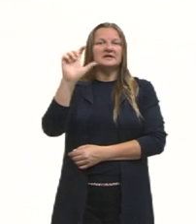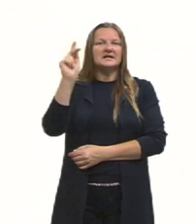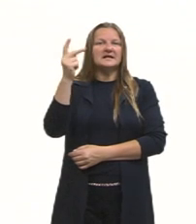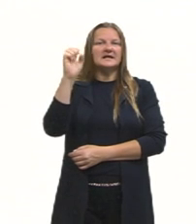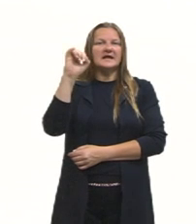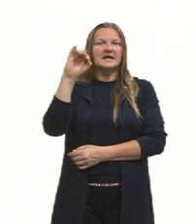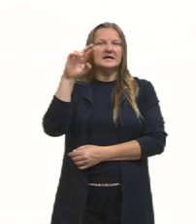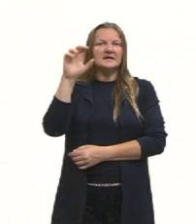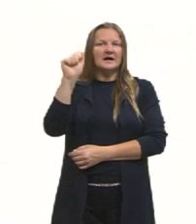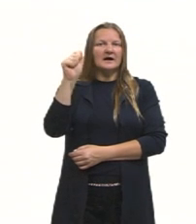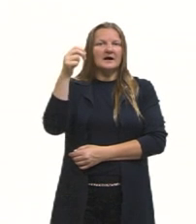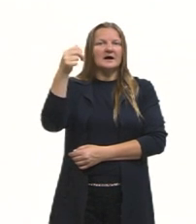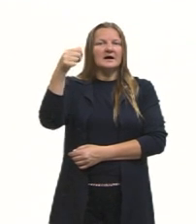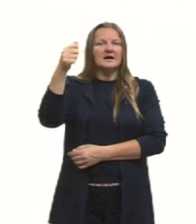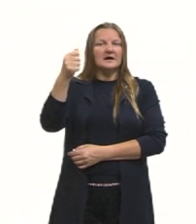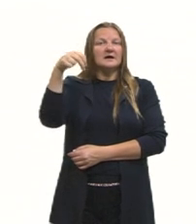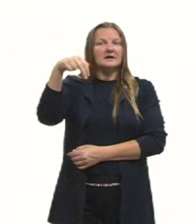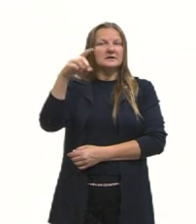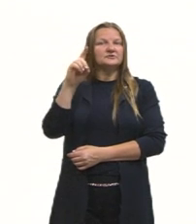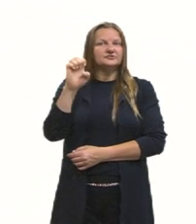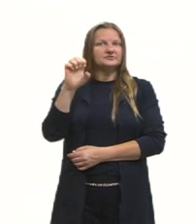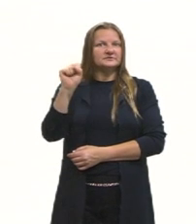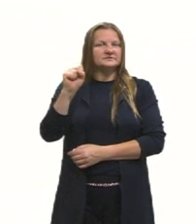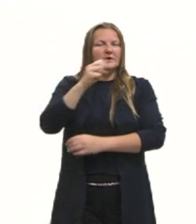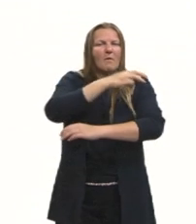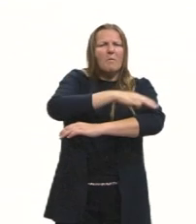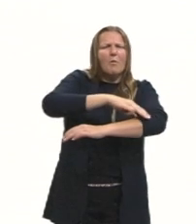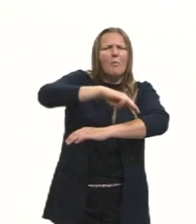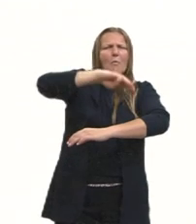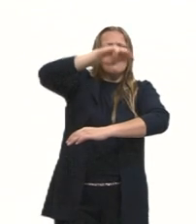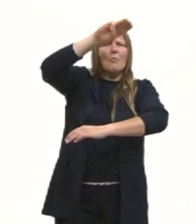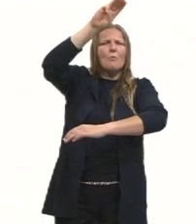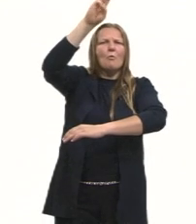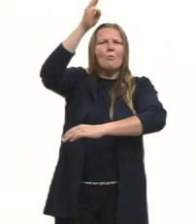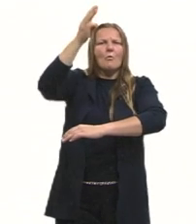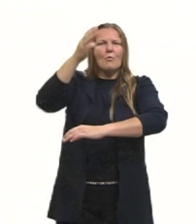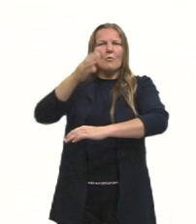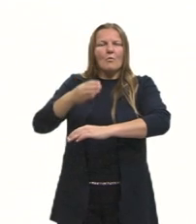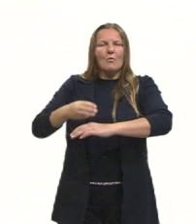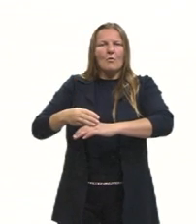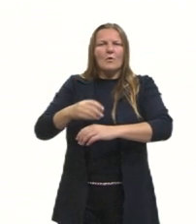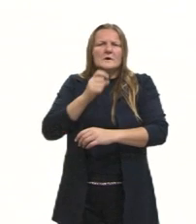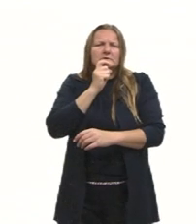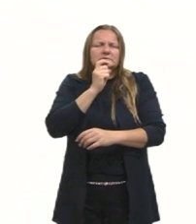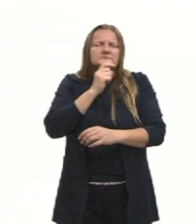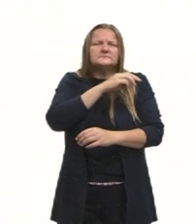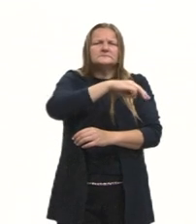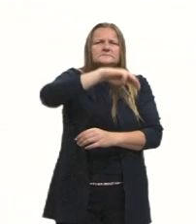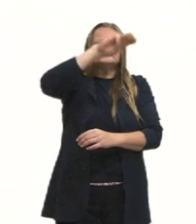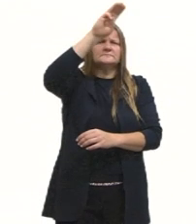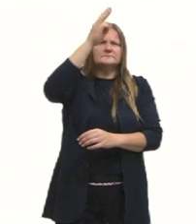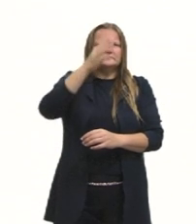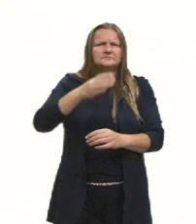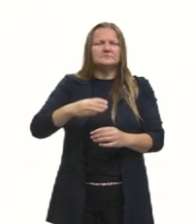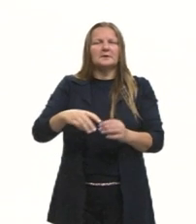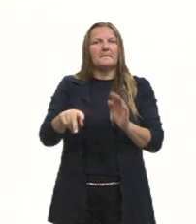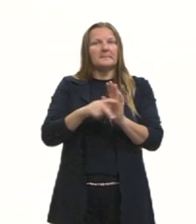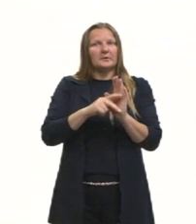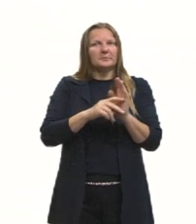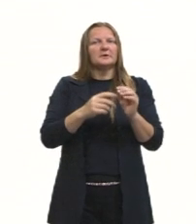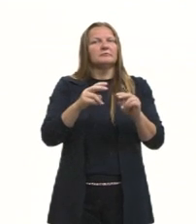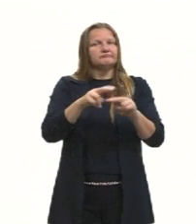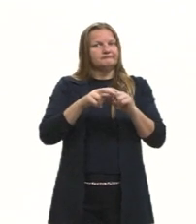Está agorizado? Vou passar mais um aqui. E aí, o que vai sobrar para nós? Vamos ver ali o que entra